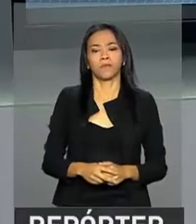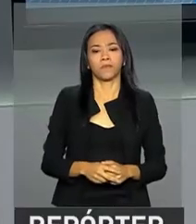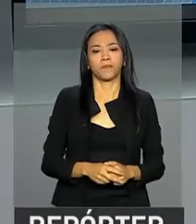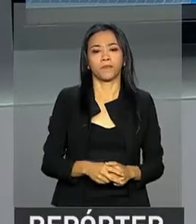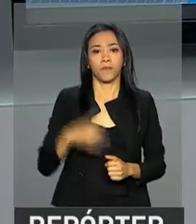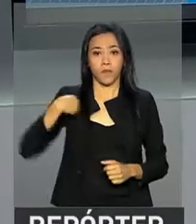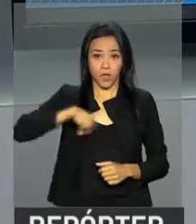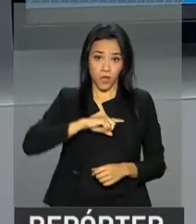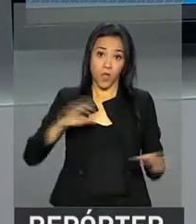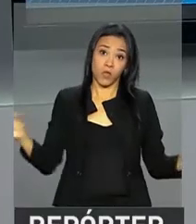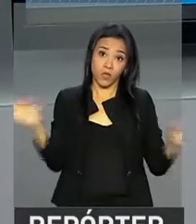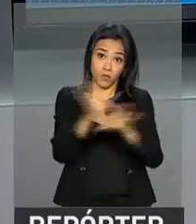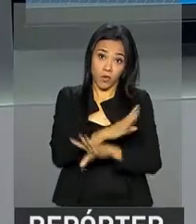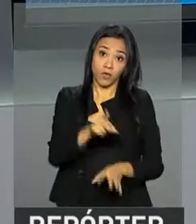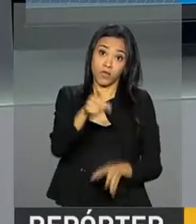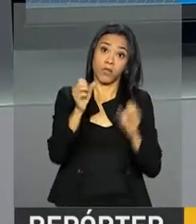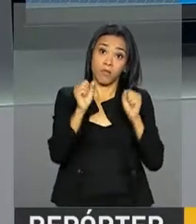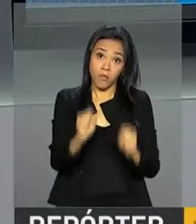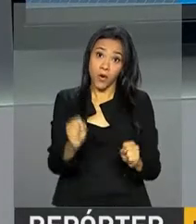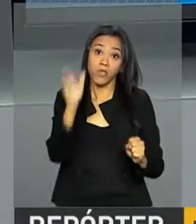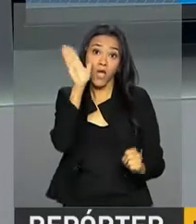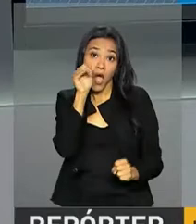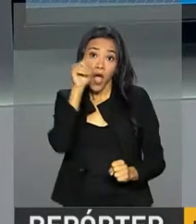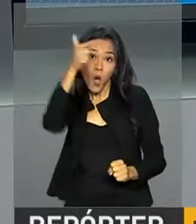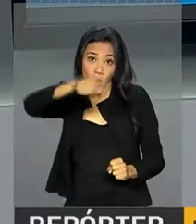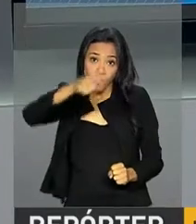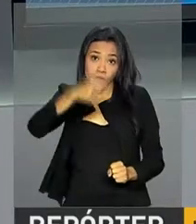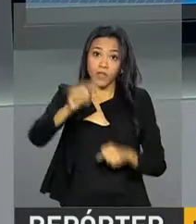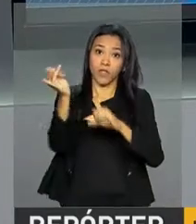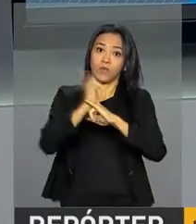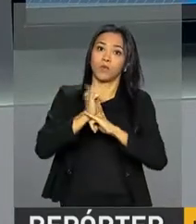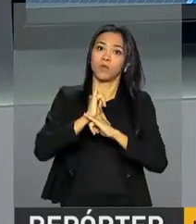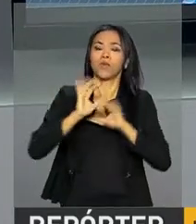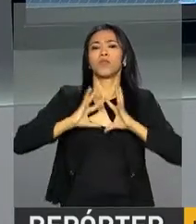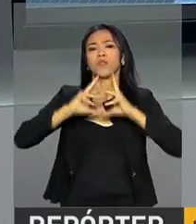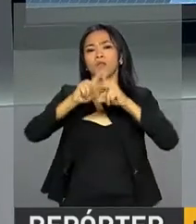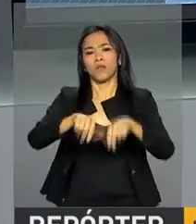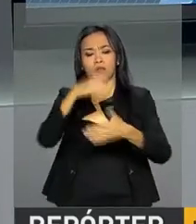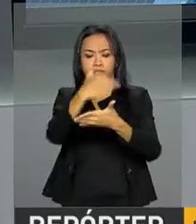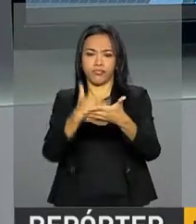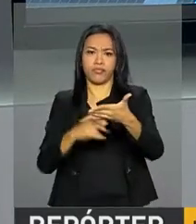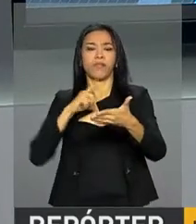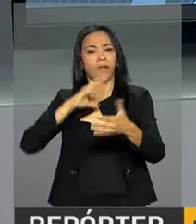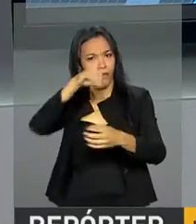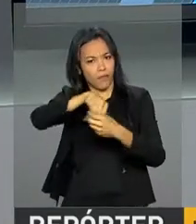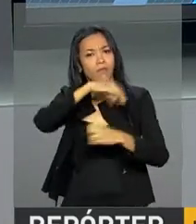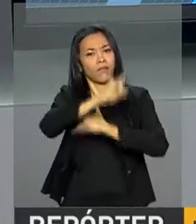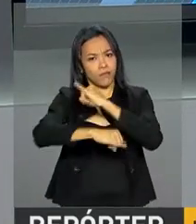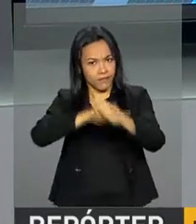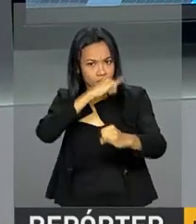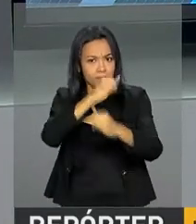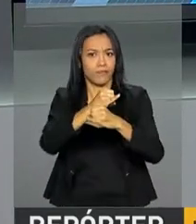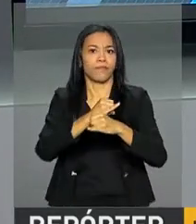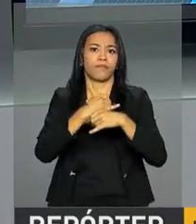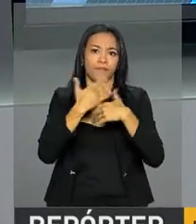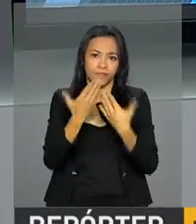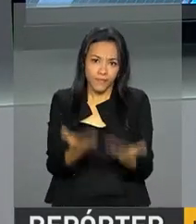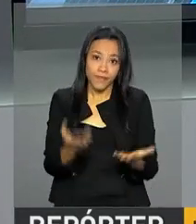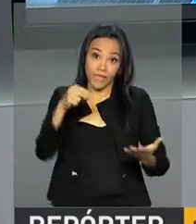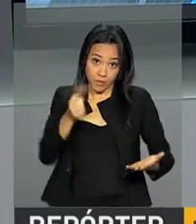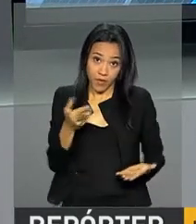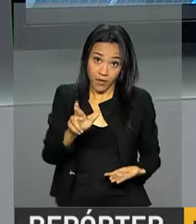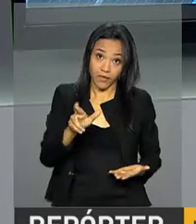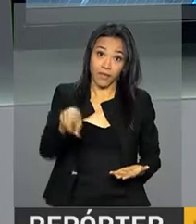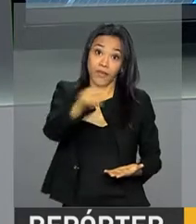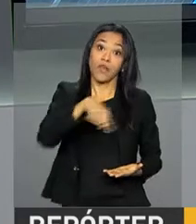E nós ficamos por aqui. Você pode rever as reportagens no YouTube. E toda a nossa programação também está na página da NBR e na